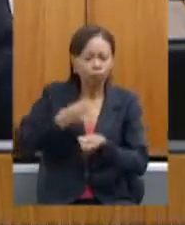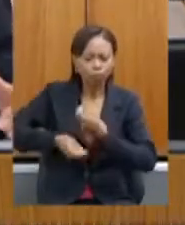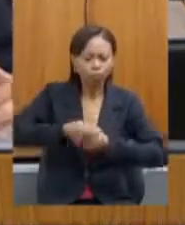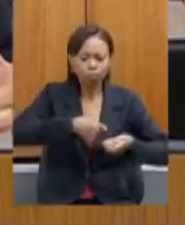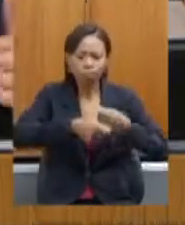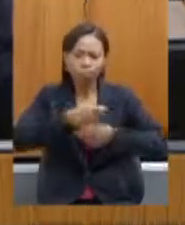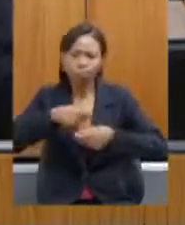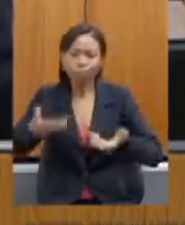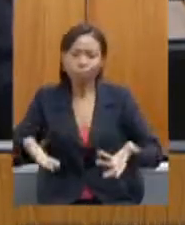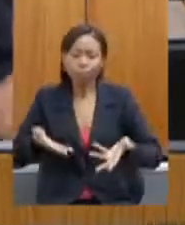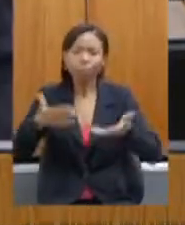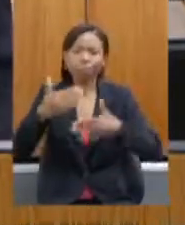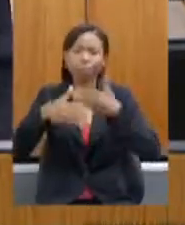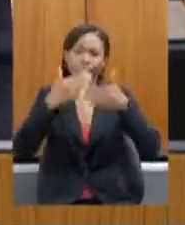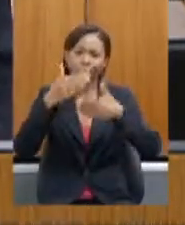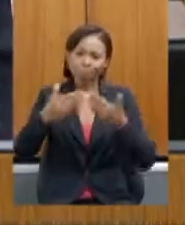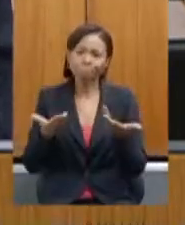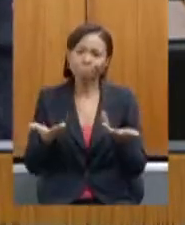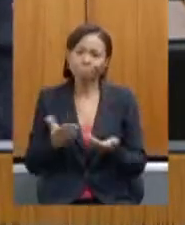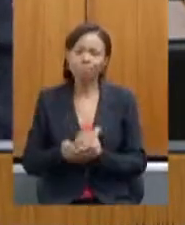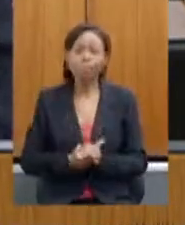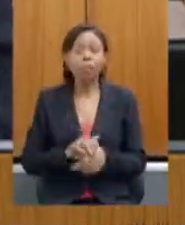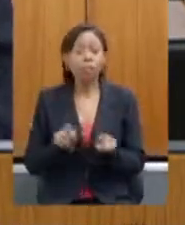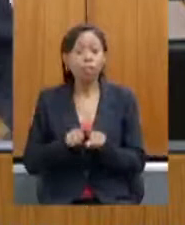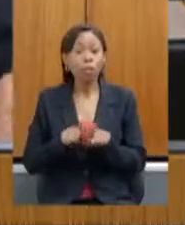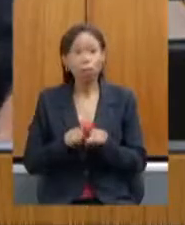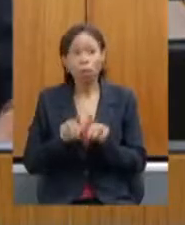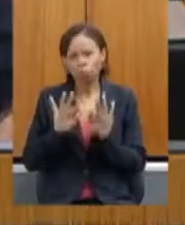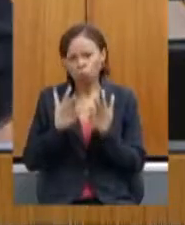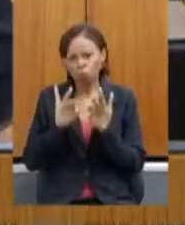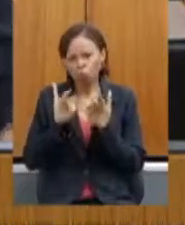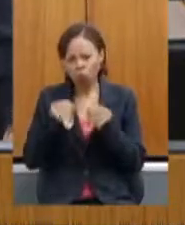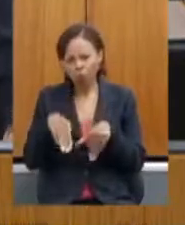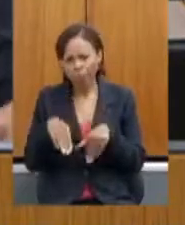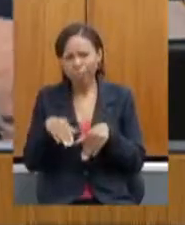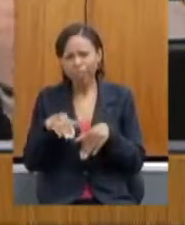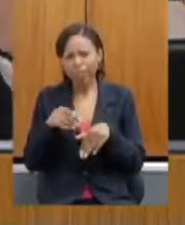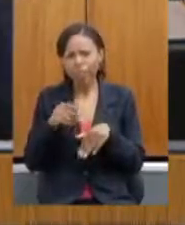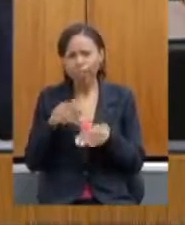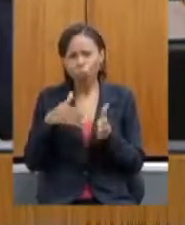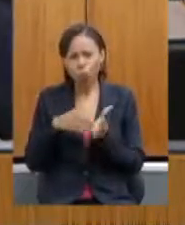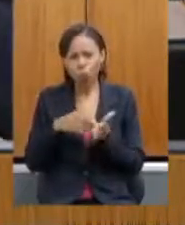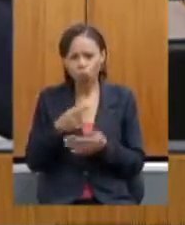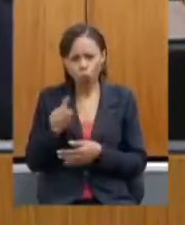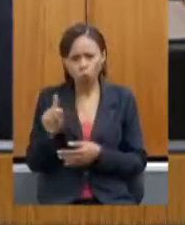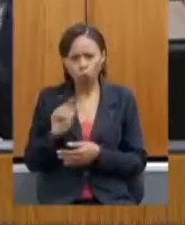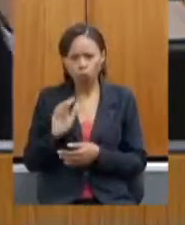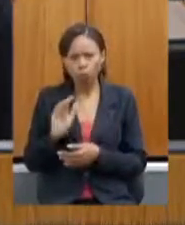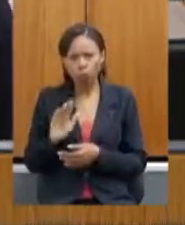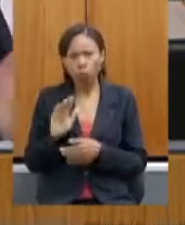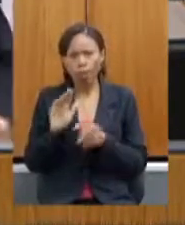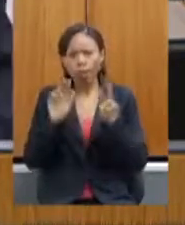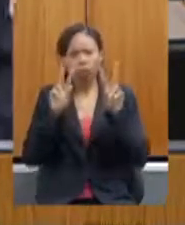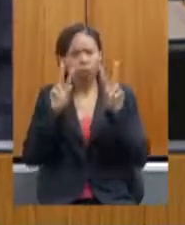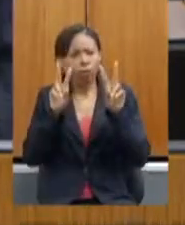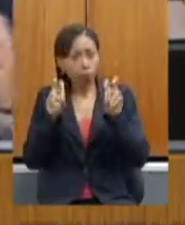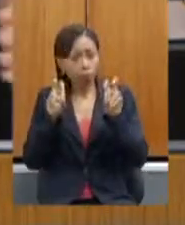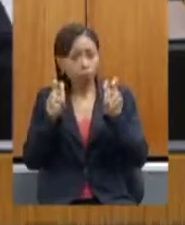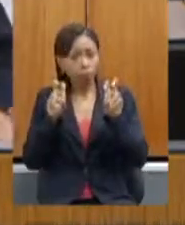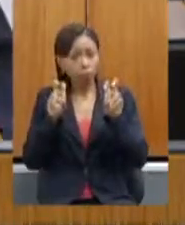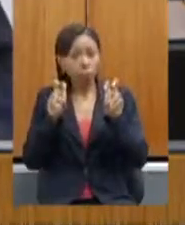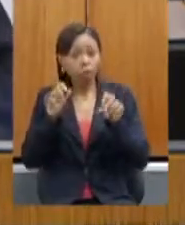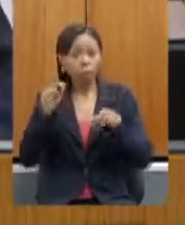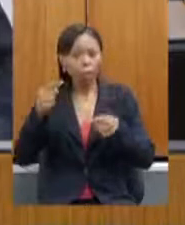produtor e finalizando talvez eu tenha deixado por último esse tema que é um tema que será muito e será